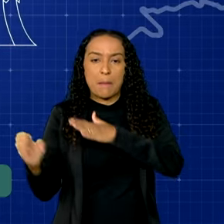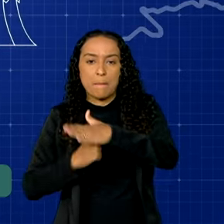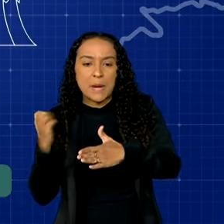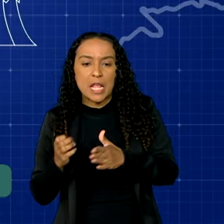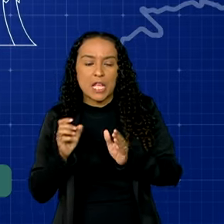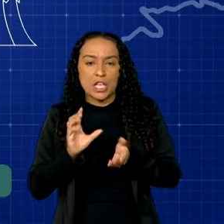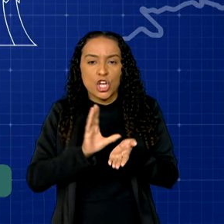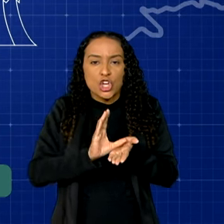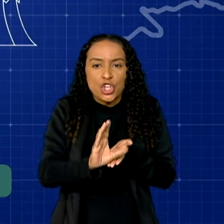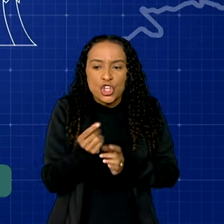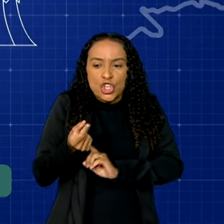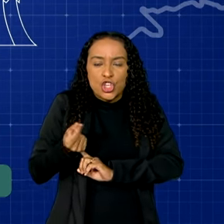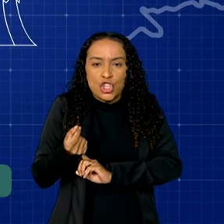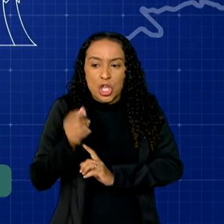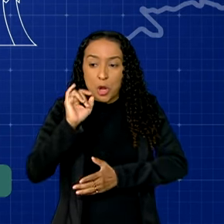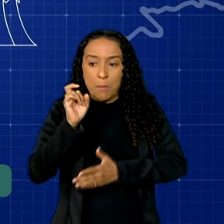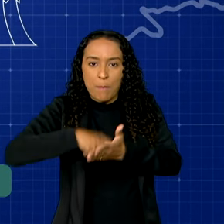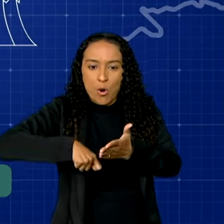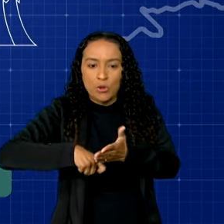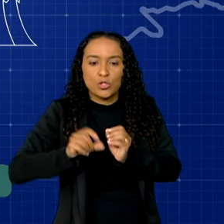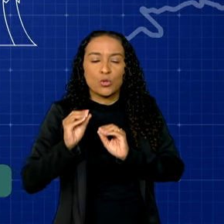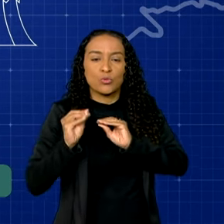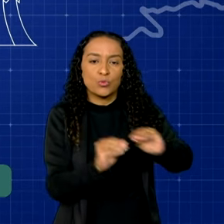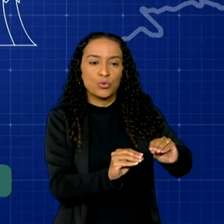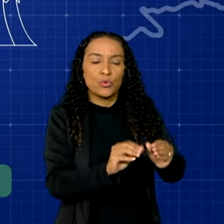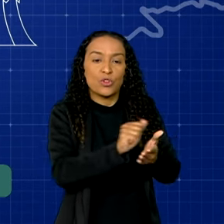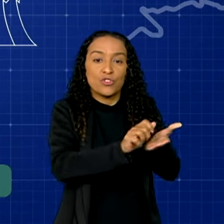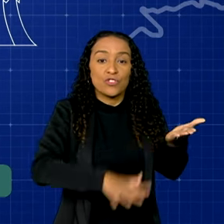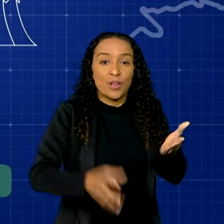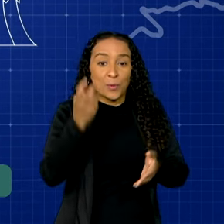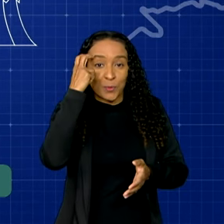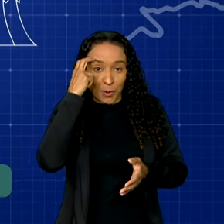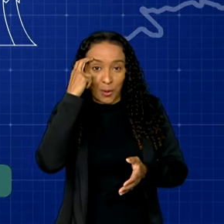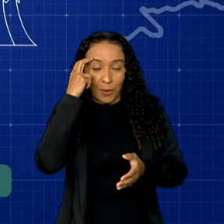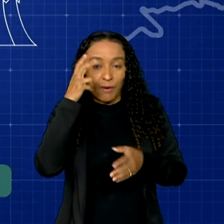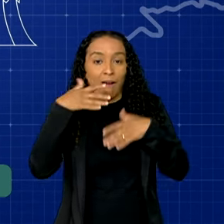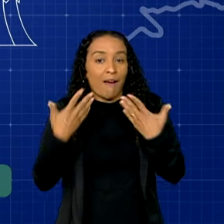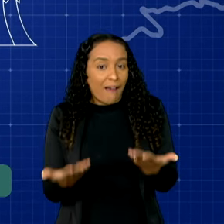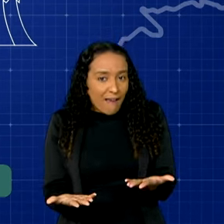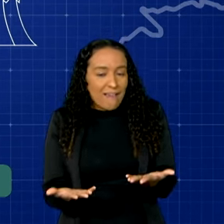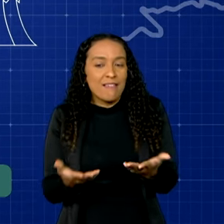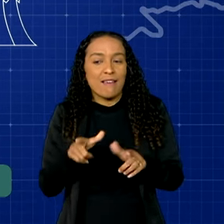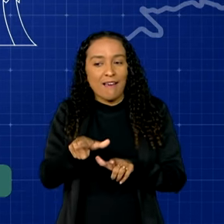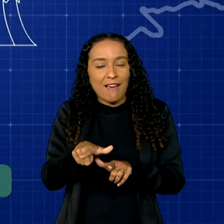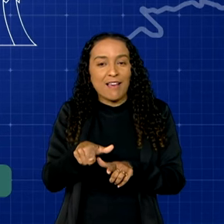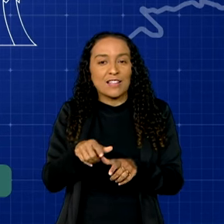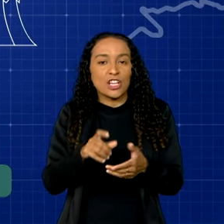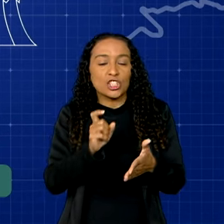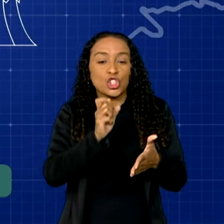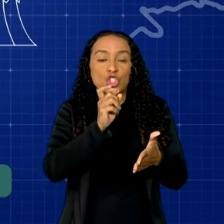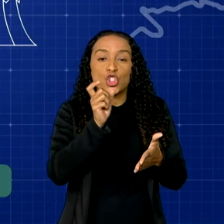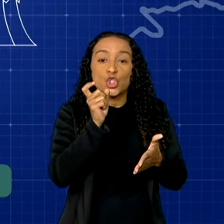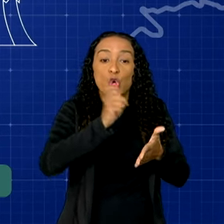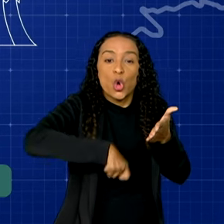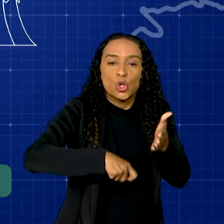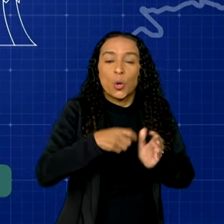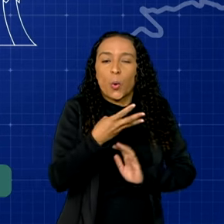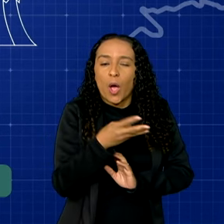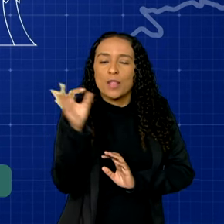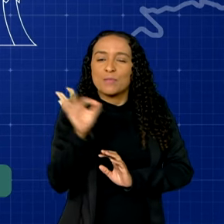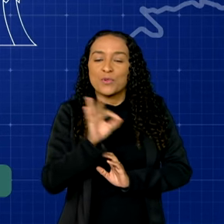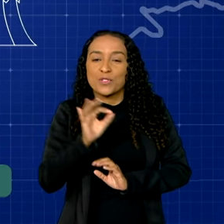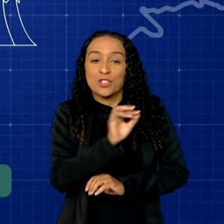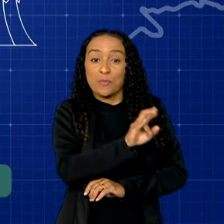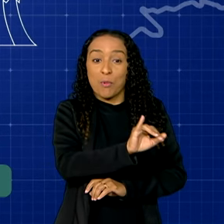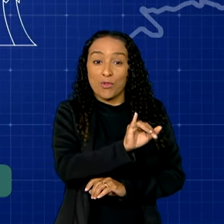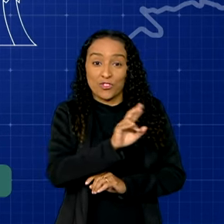destinam parte de seus impostos para atividades culturais. Dessa forma, elas abatem até 4% do